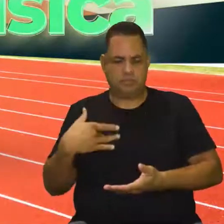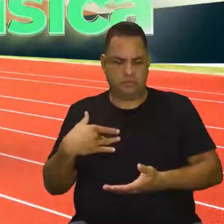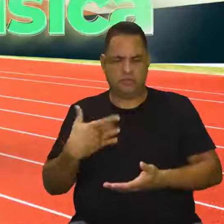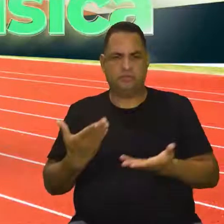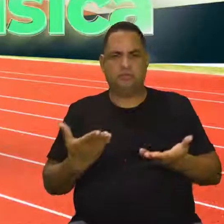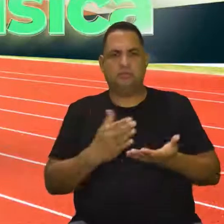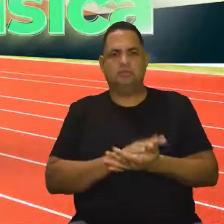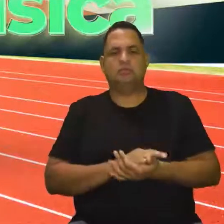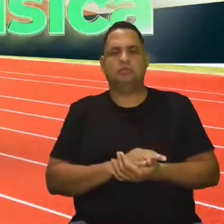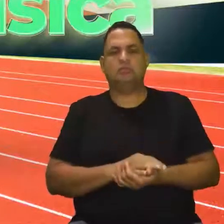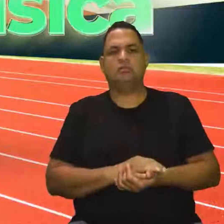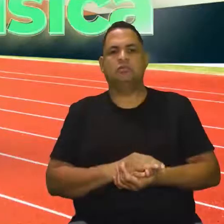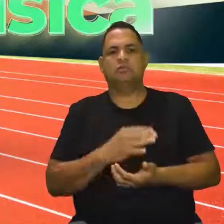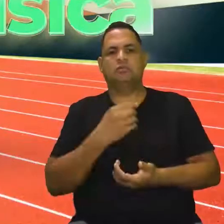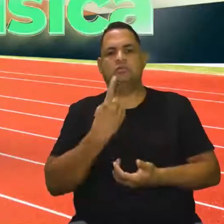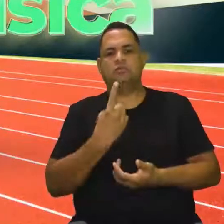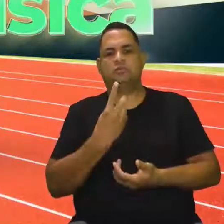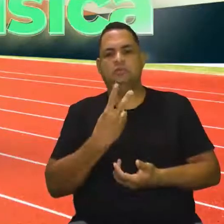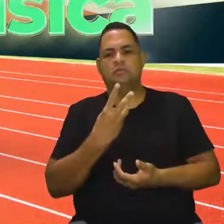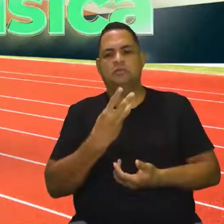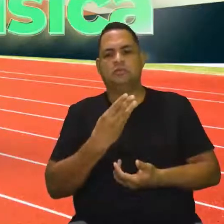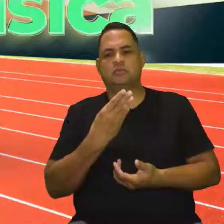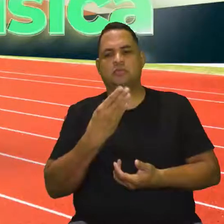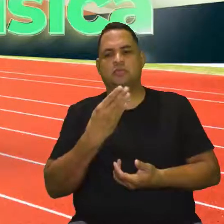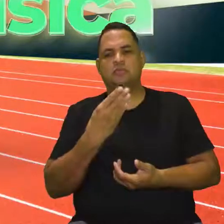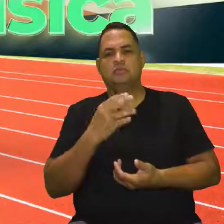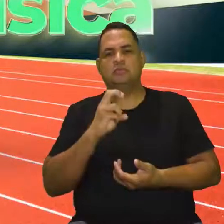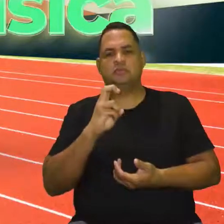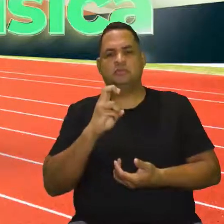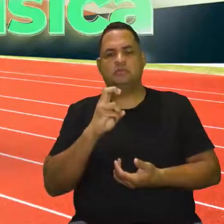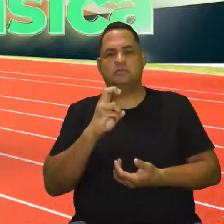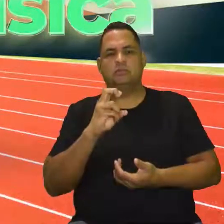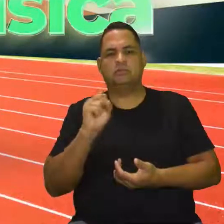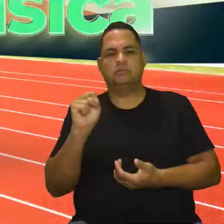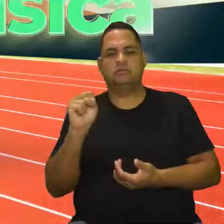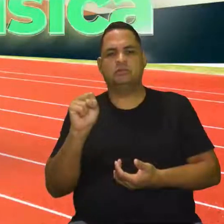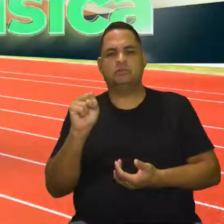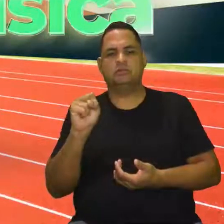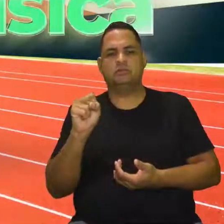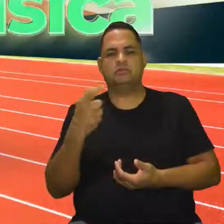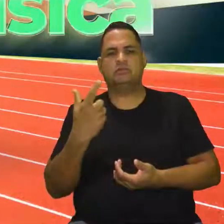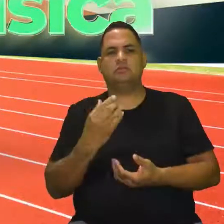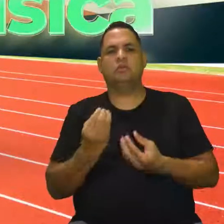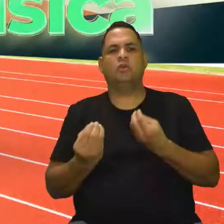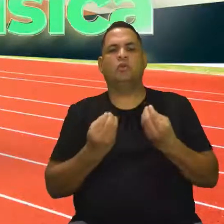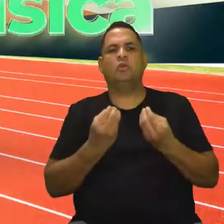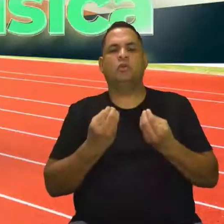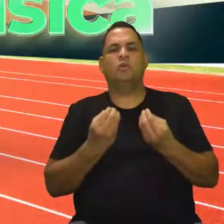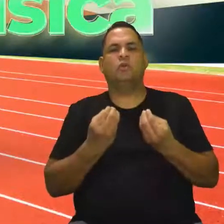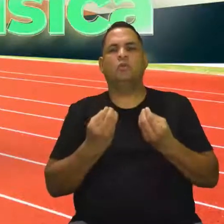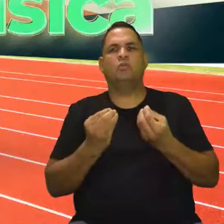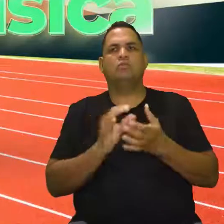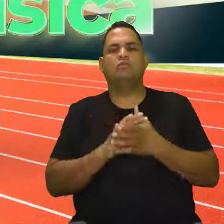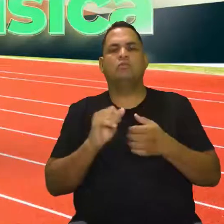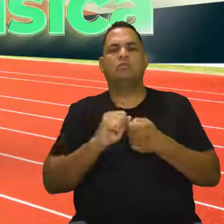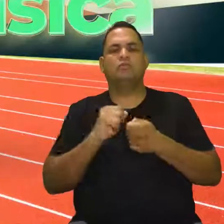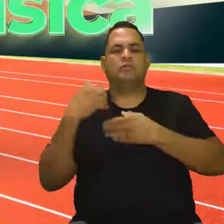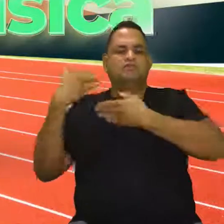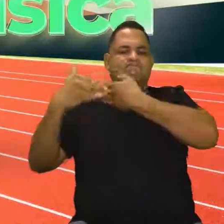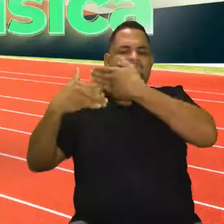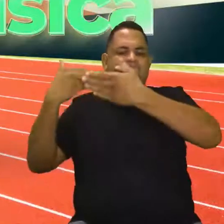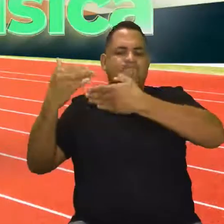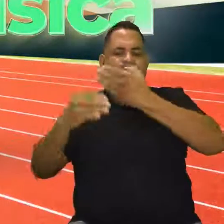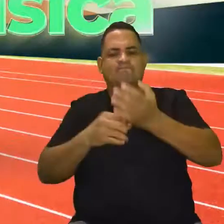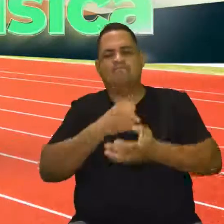segundos. Quatro, três, dois, um. Pensou? Como que a gente faz para envelhecer bem? É uma